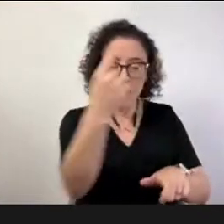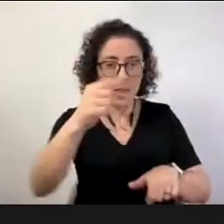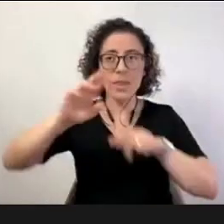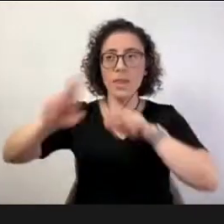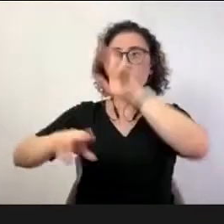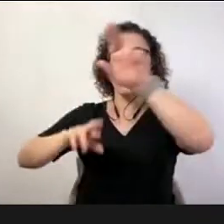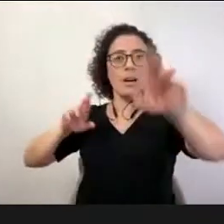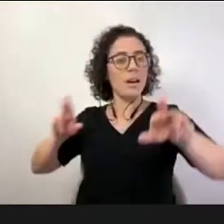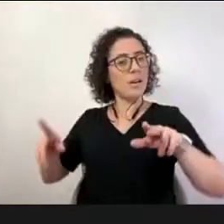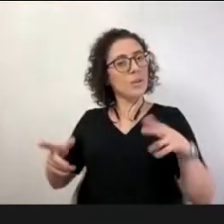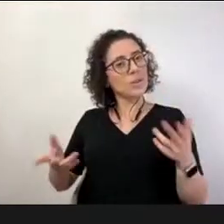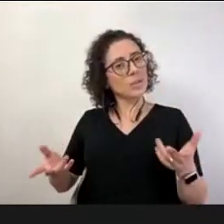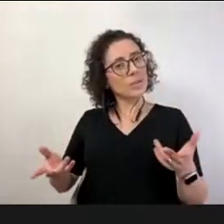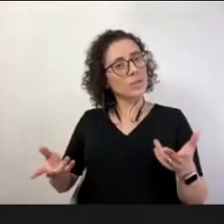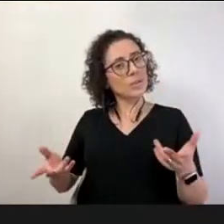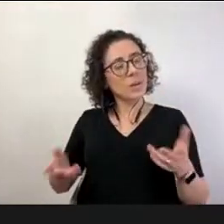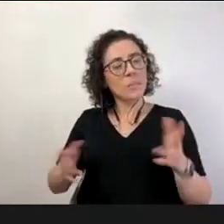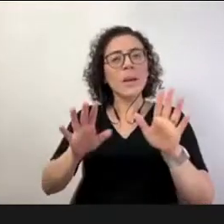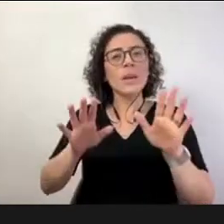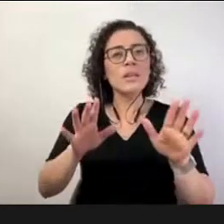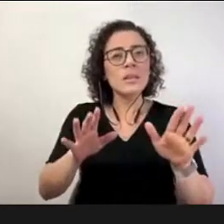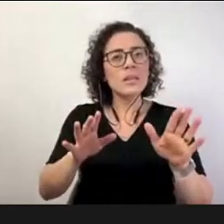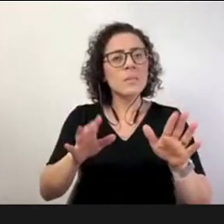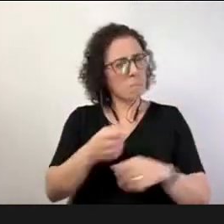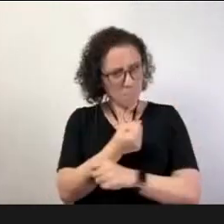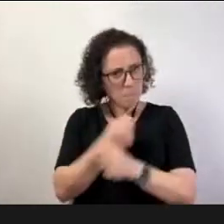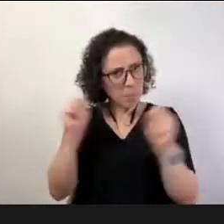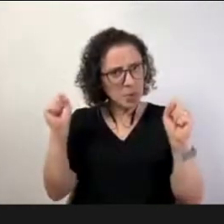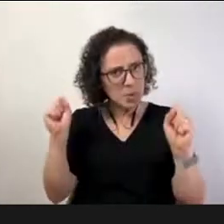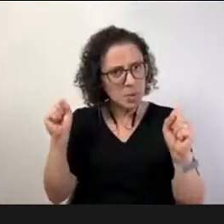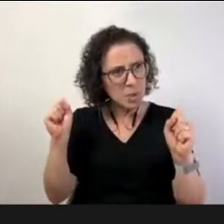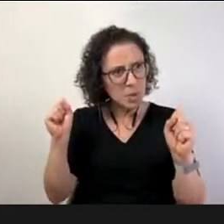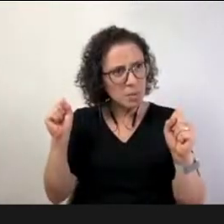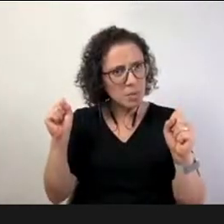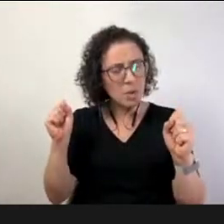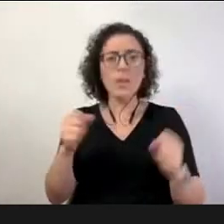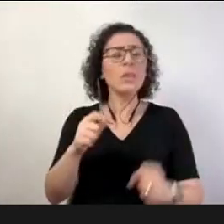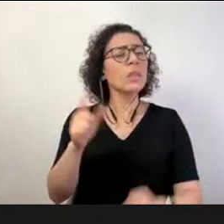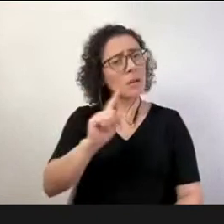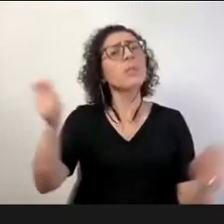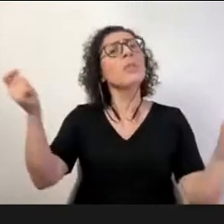no sentido de fábula de irreal da irreal homogeneidade